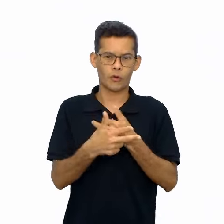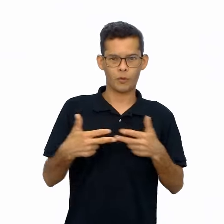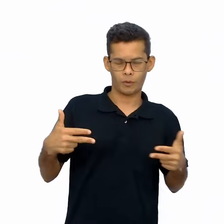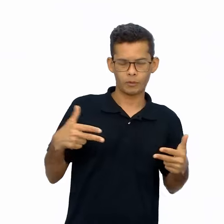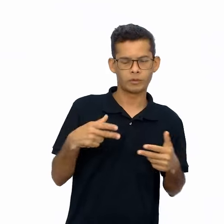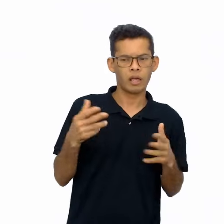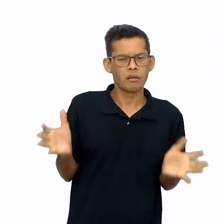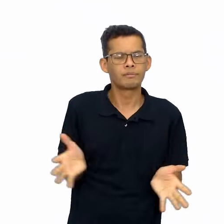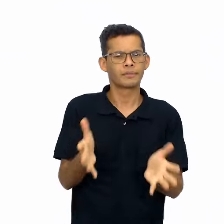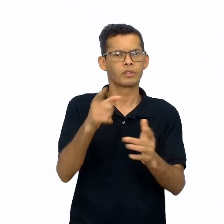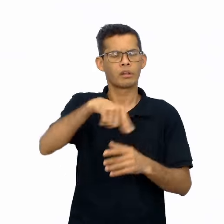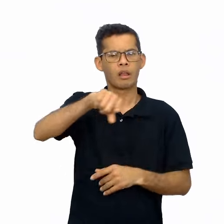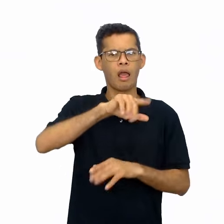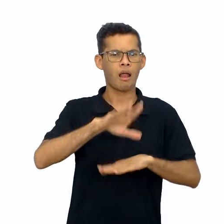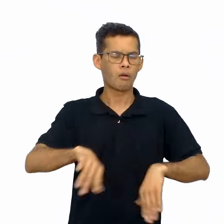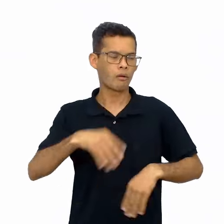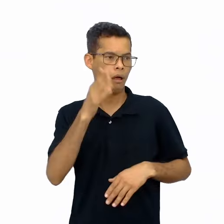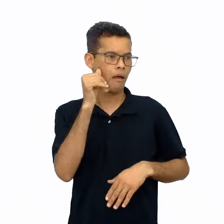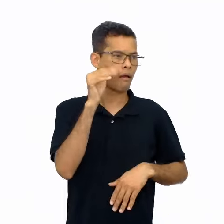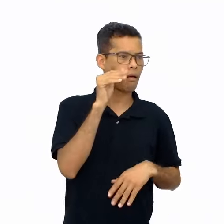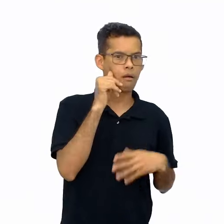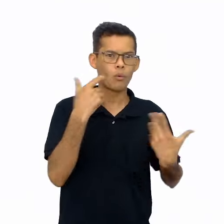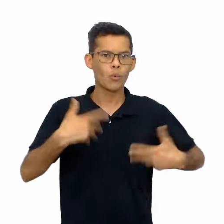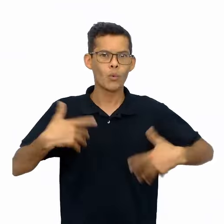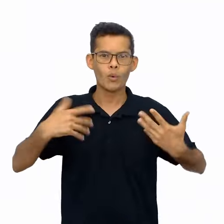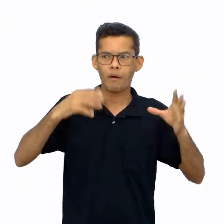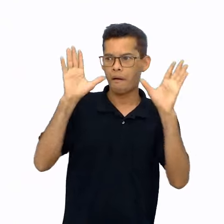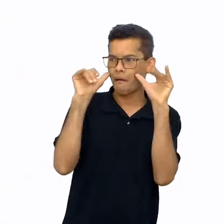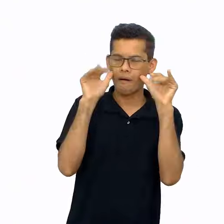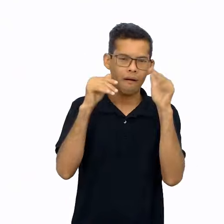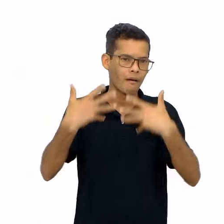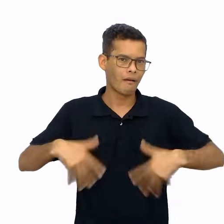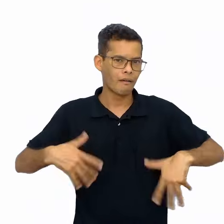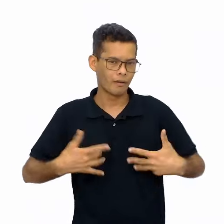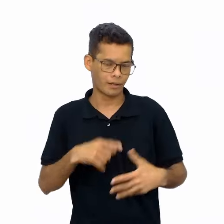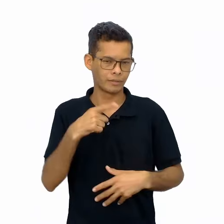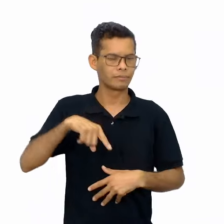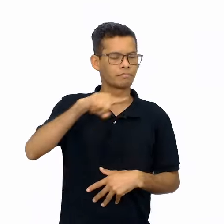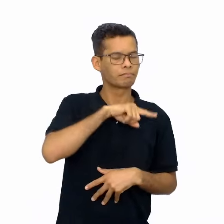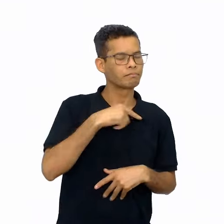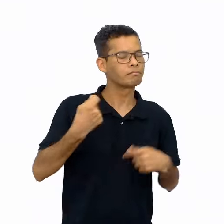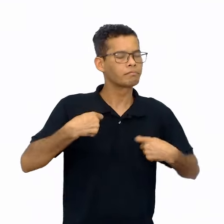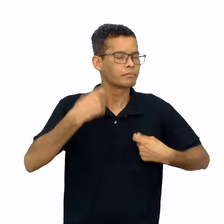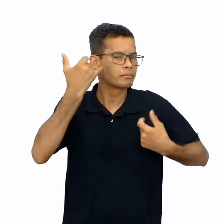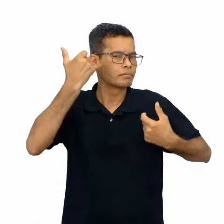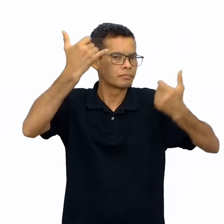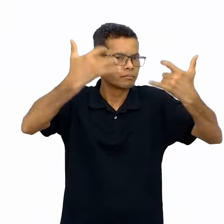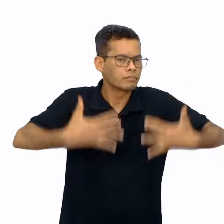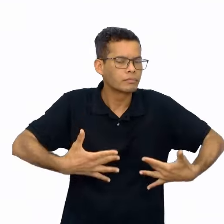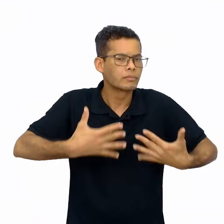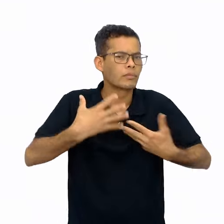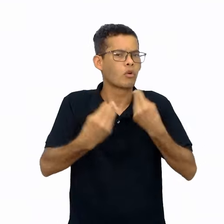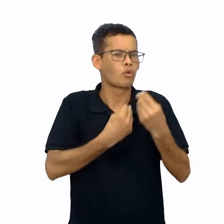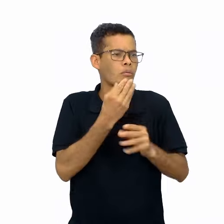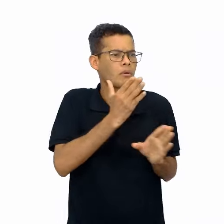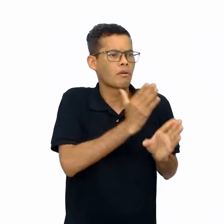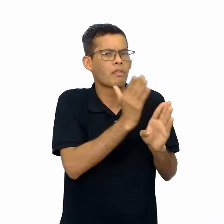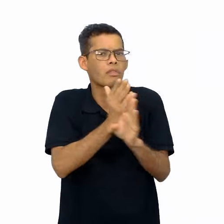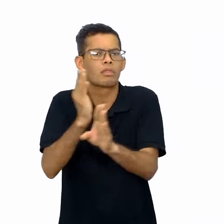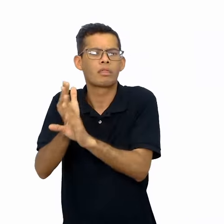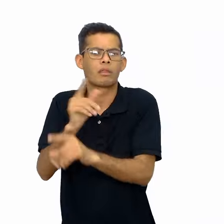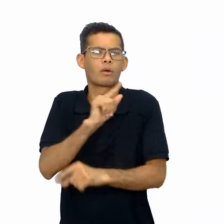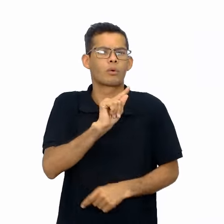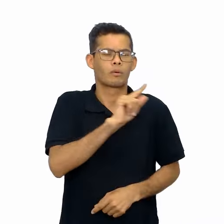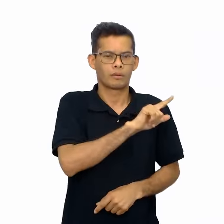instiga a curiosidade e brinca com o leitor, exigindo que os estudantes descrevam o elemento que deverá ser descoberto de forma